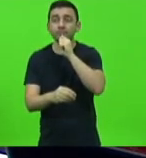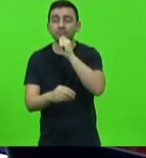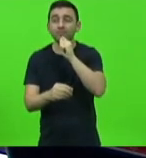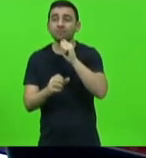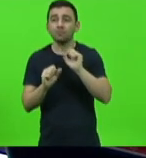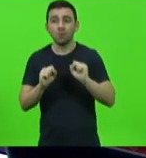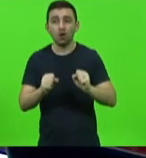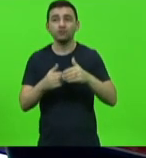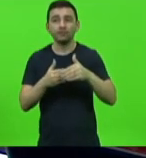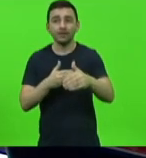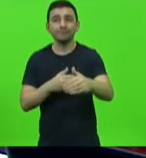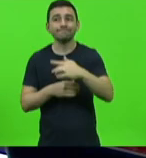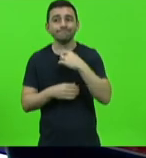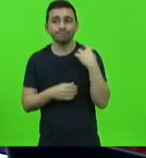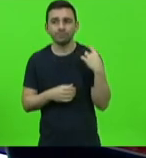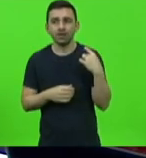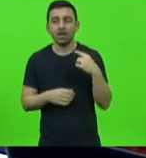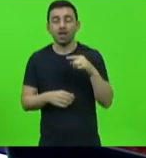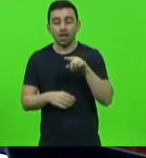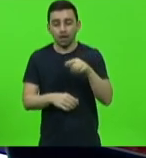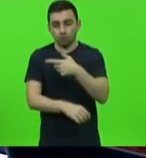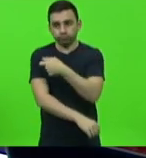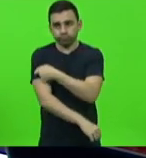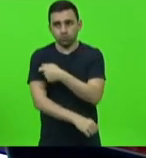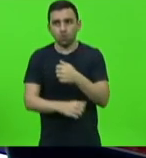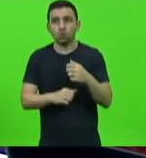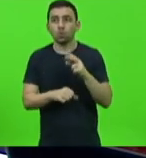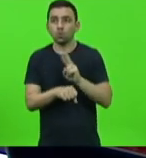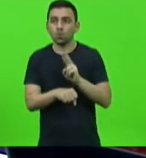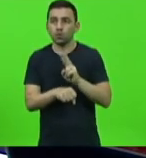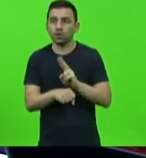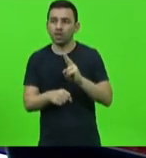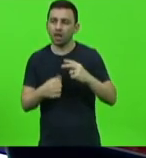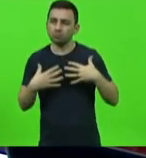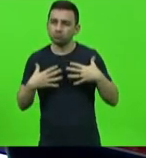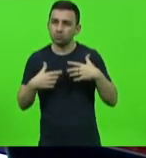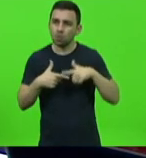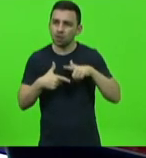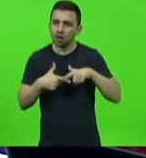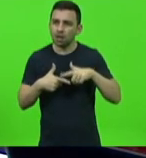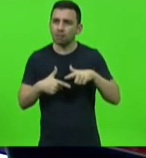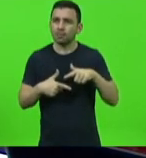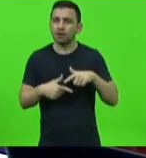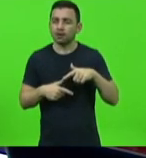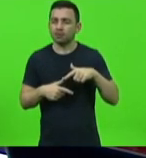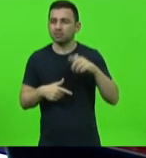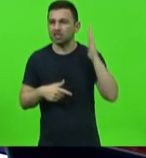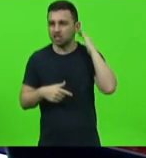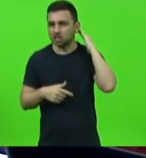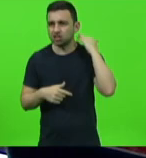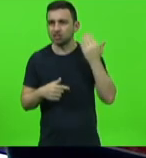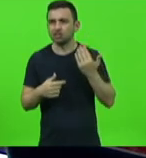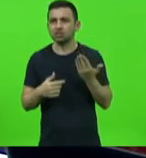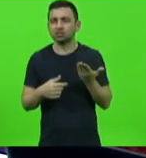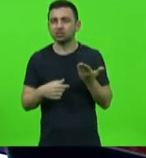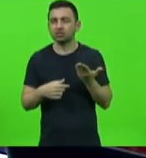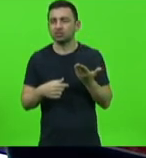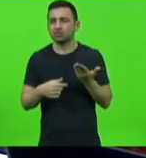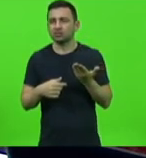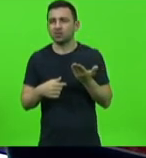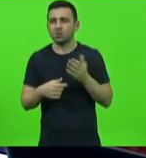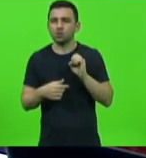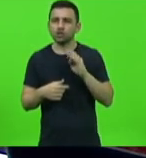protegem contra doenças causadoras de pneumonias meningites otites inclusive